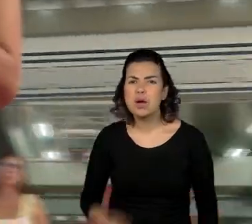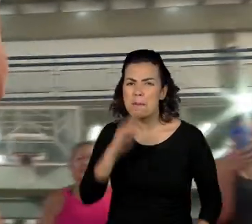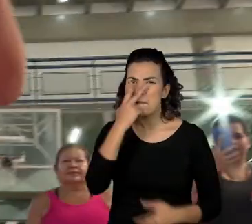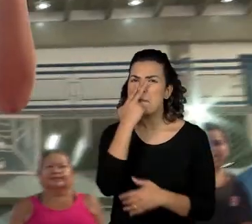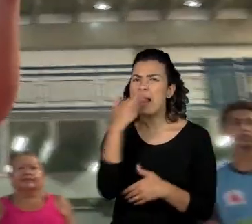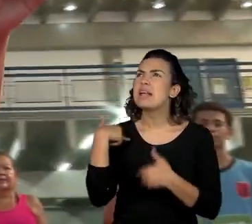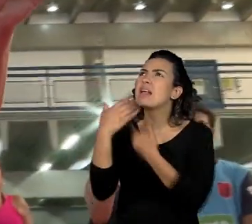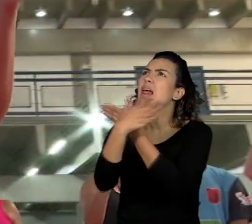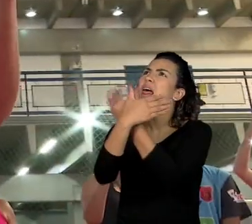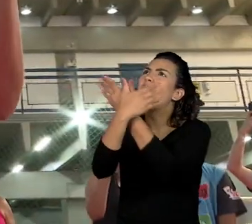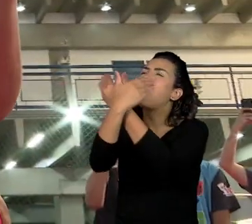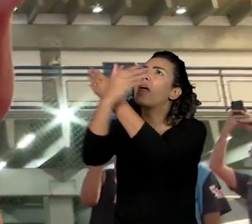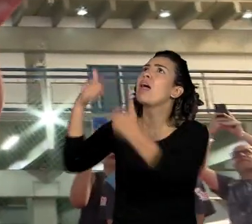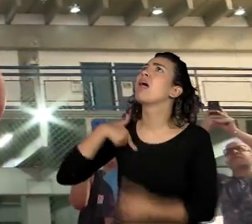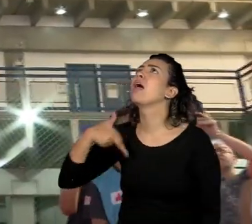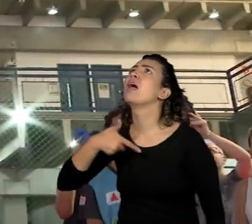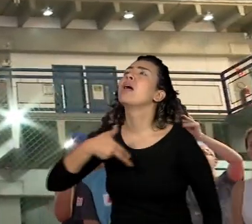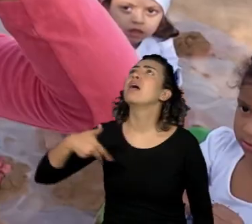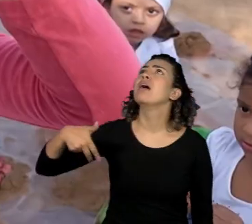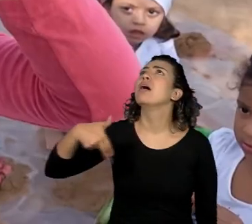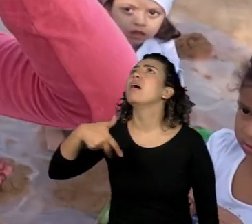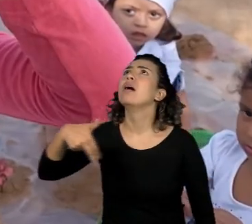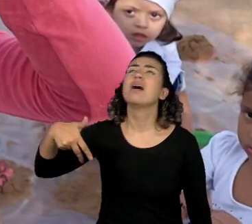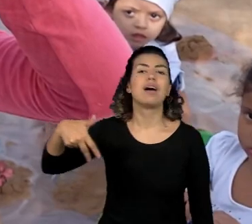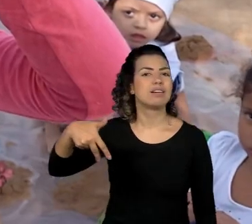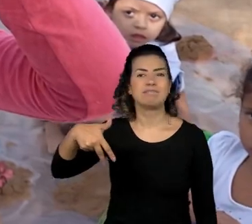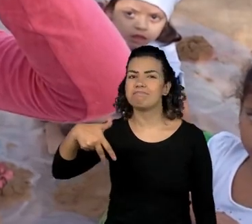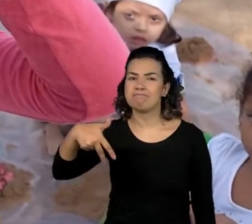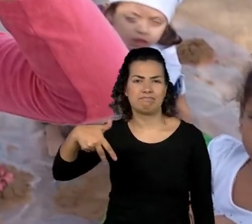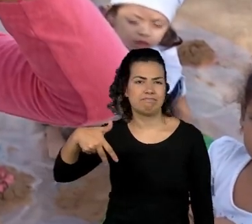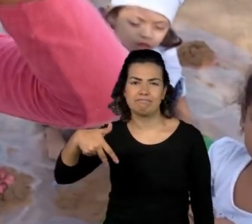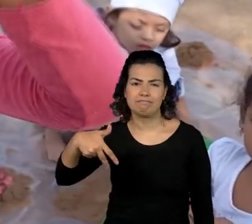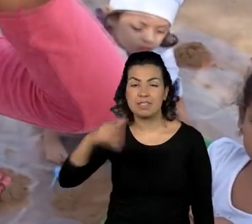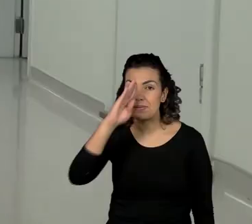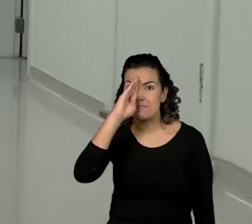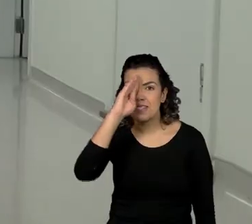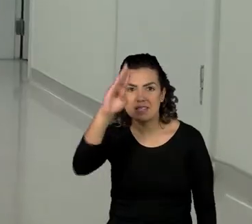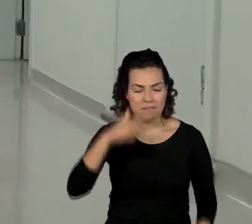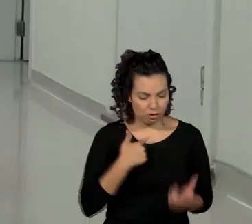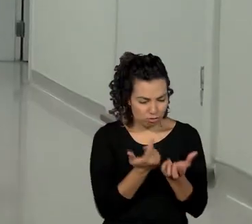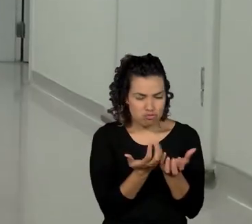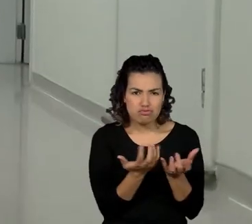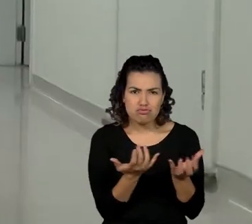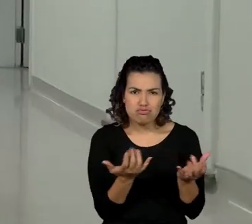É cuidar do jardim pra que elas venham até você.